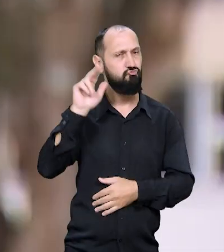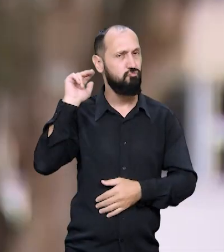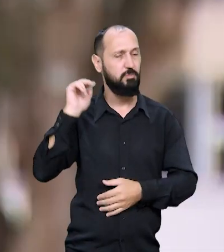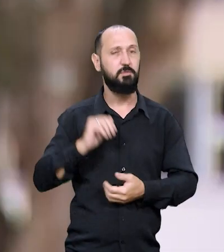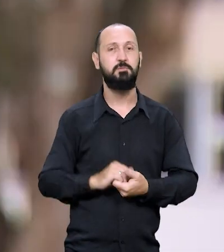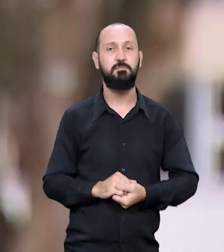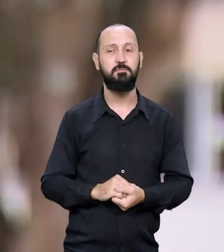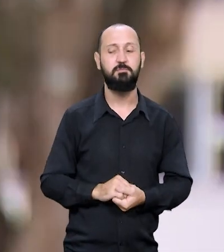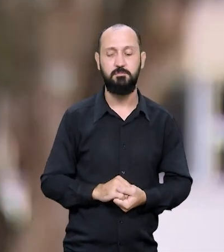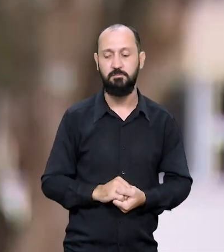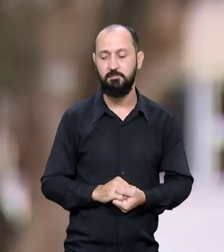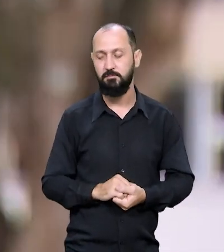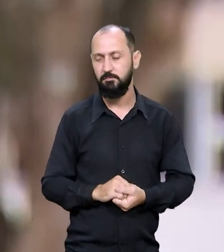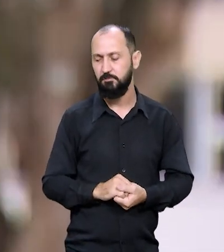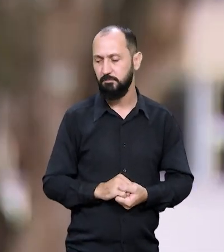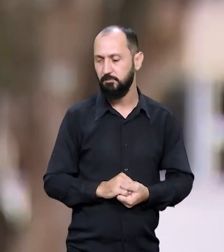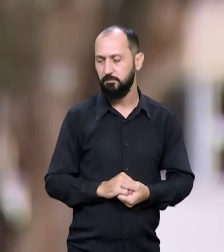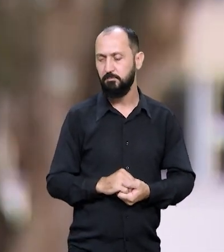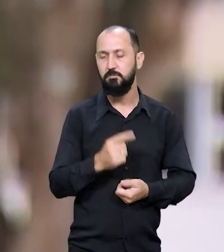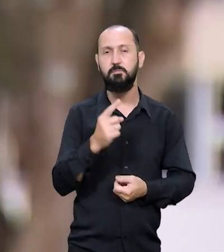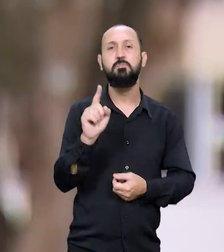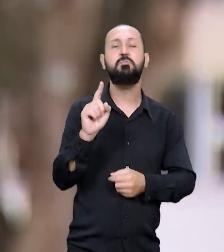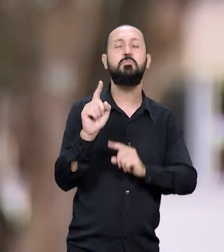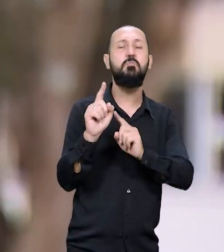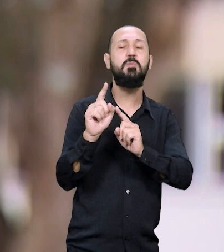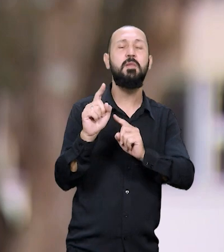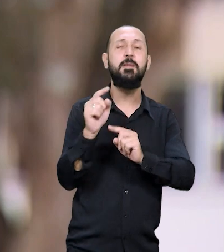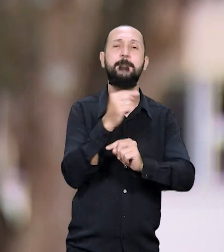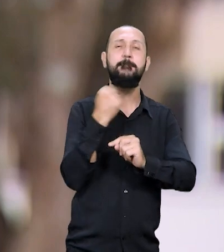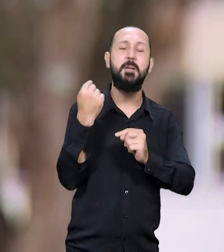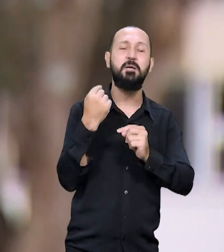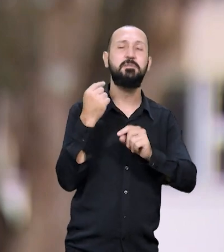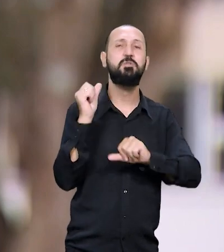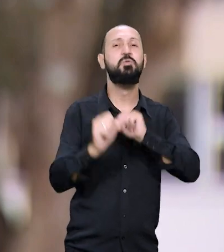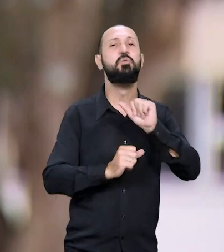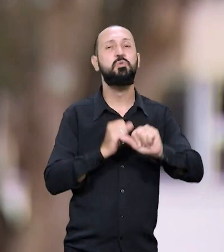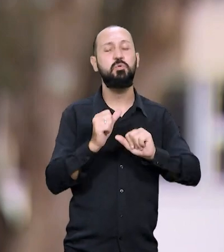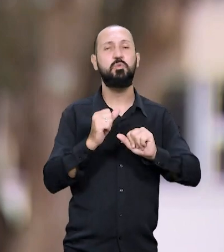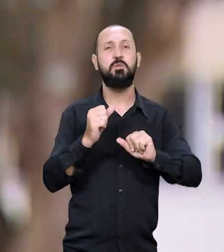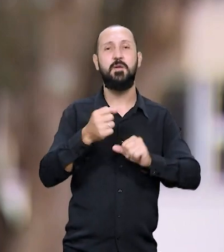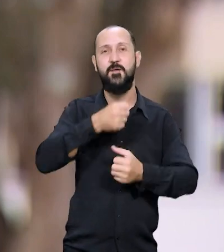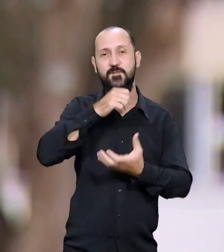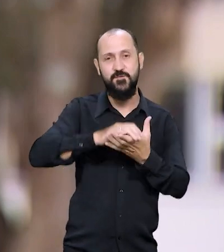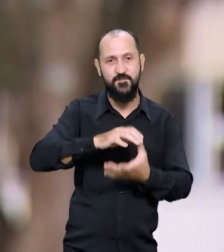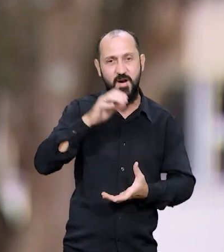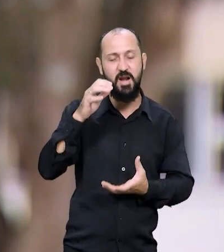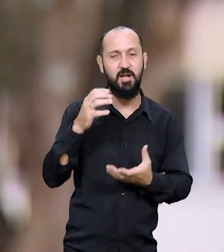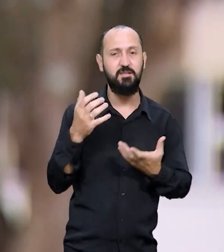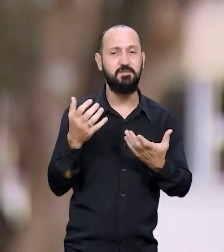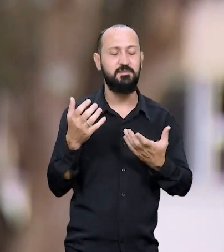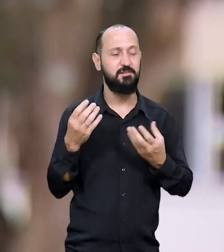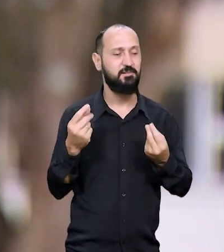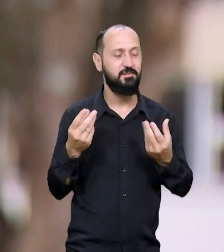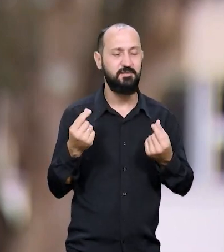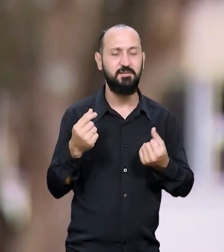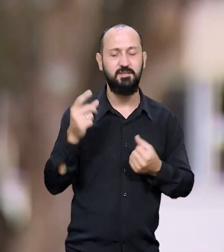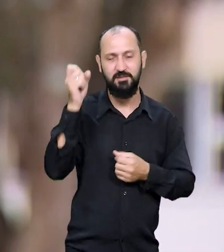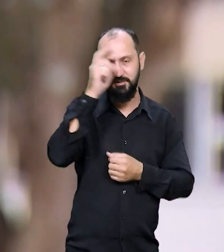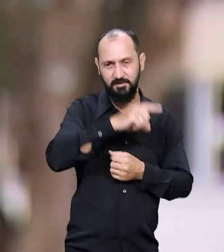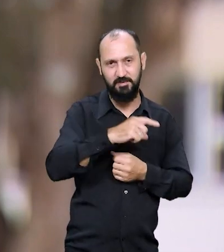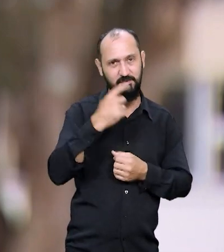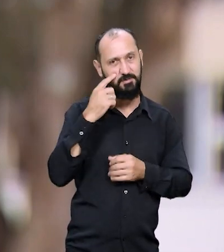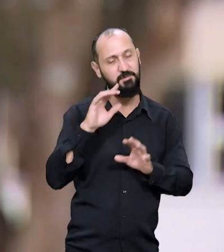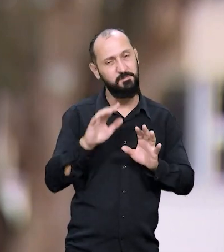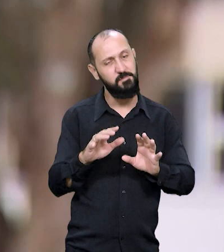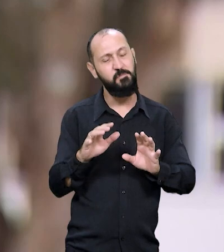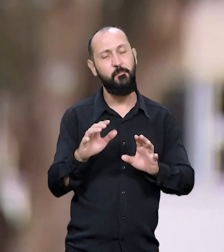Uma das coisas que mais matam e tornam a velhice muito cruel, digamos